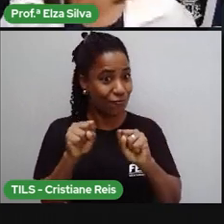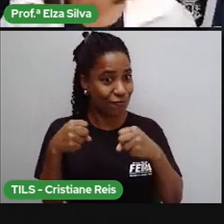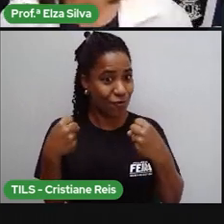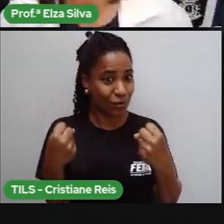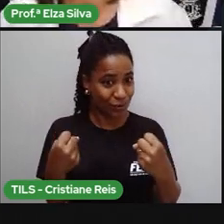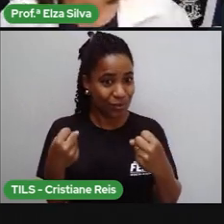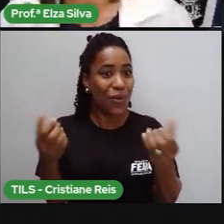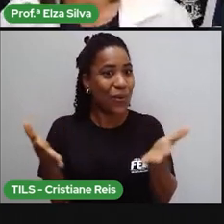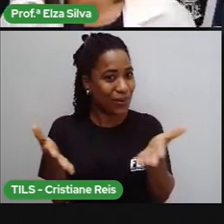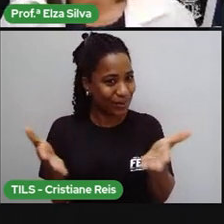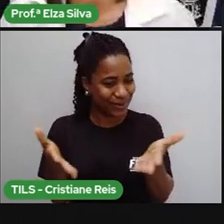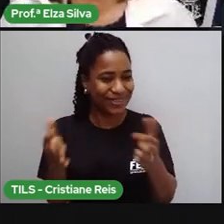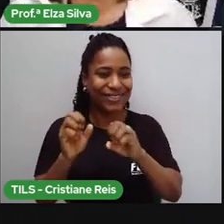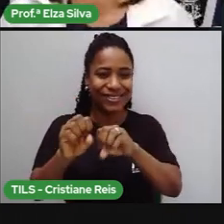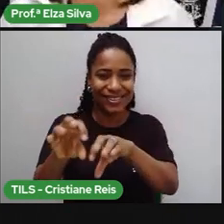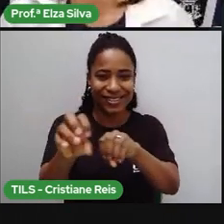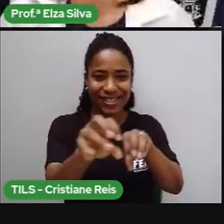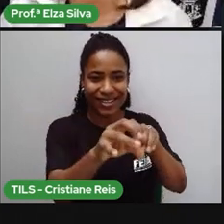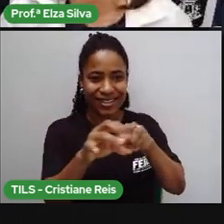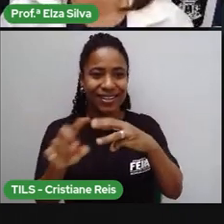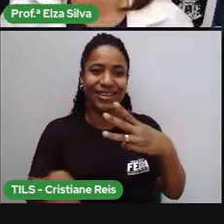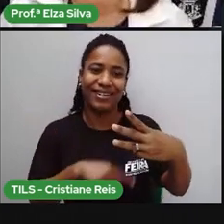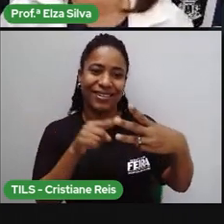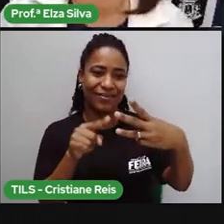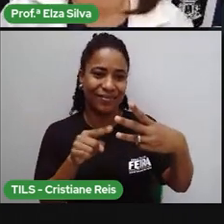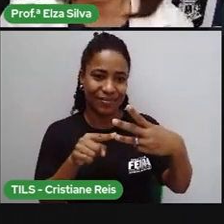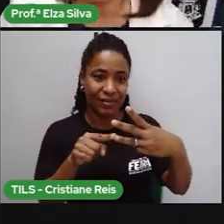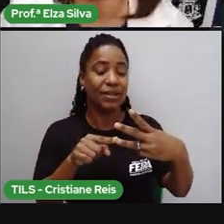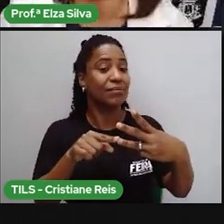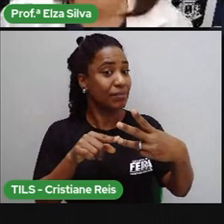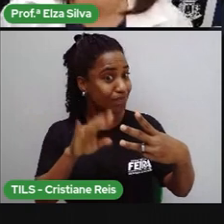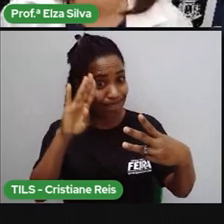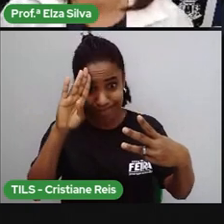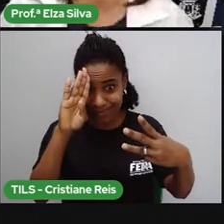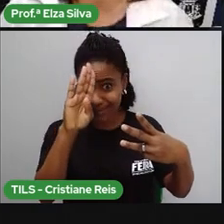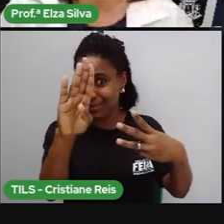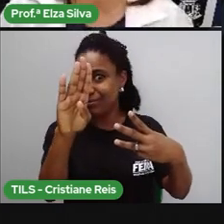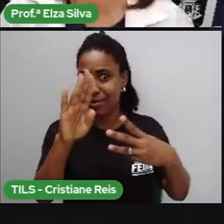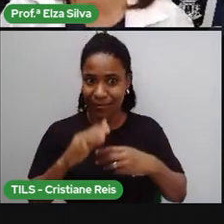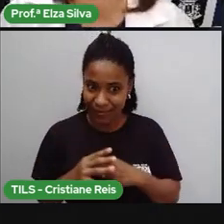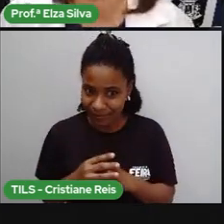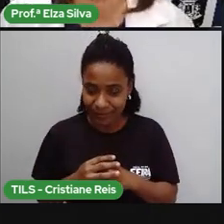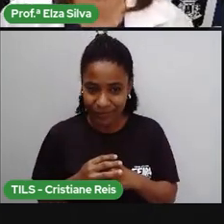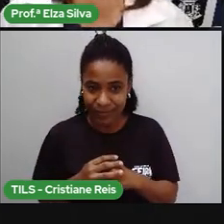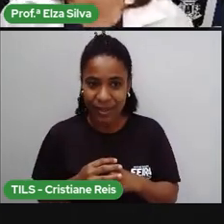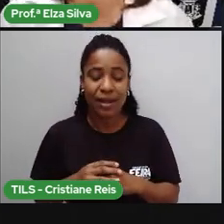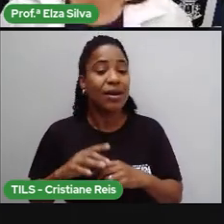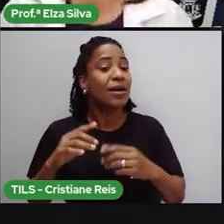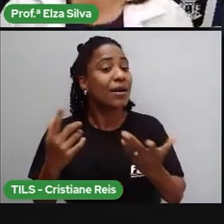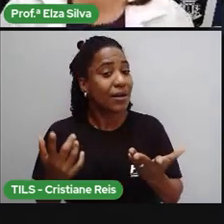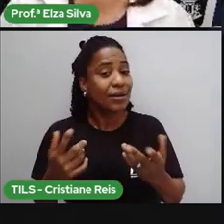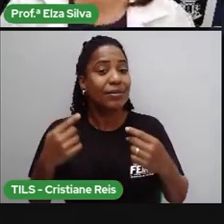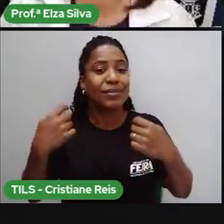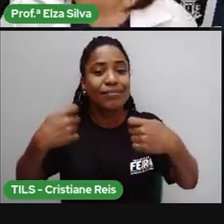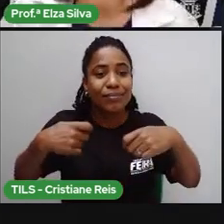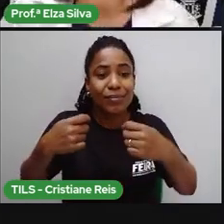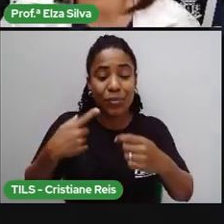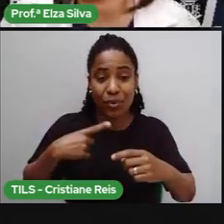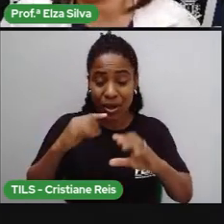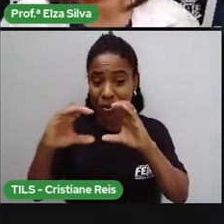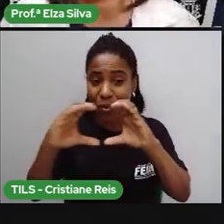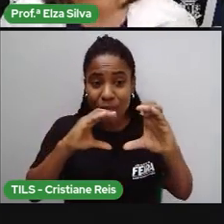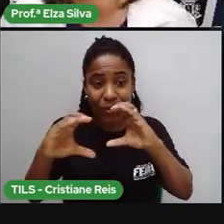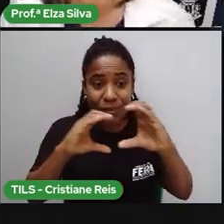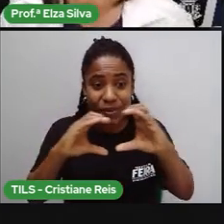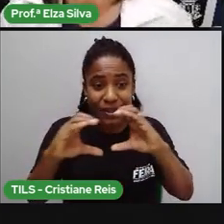aprender hoje é aquela considerada de maior destaque. Porque é bastante utilizada nos veículos de